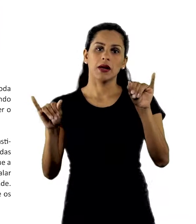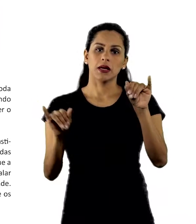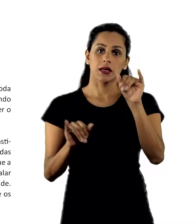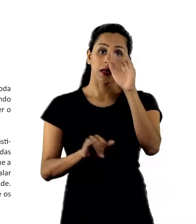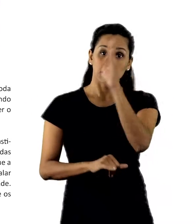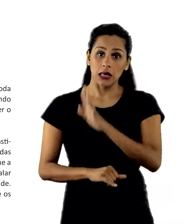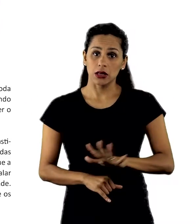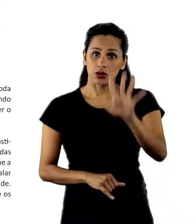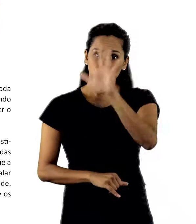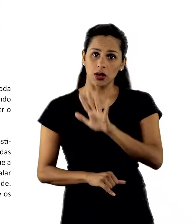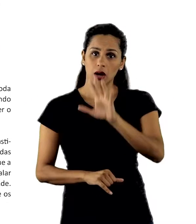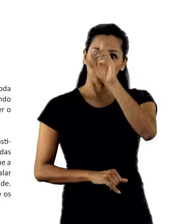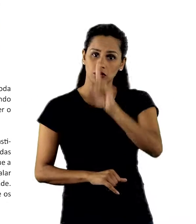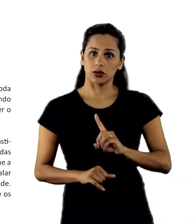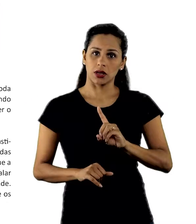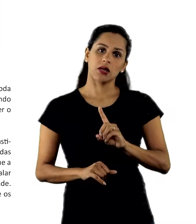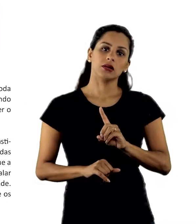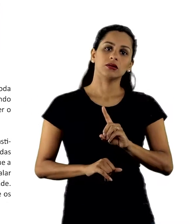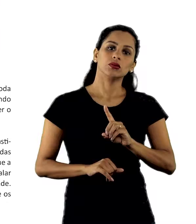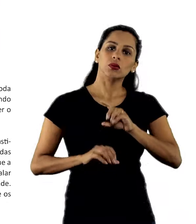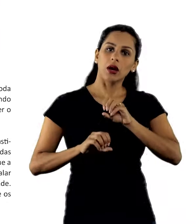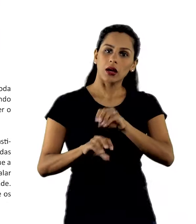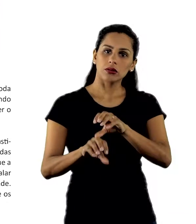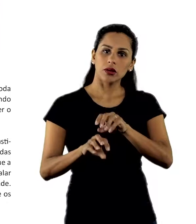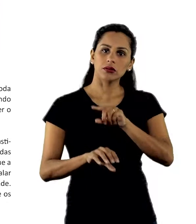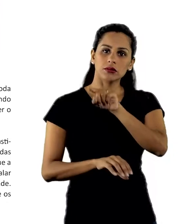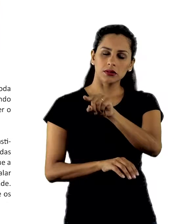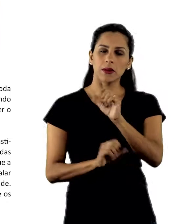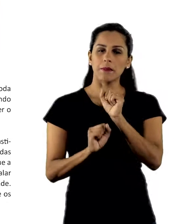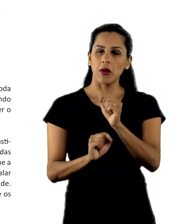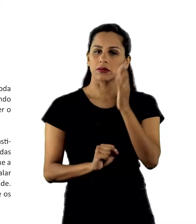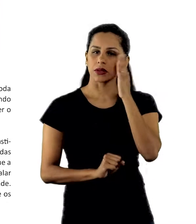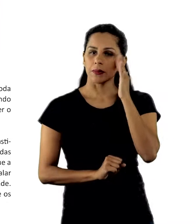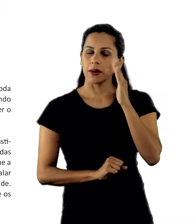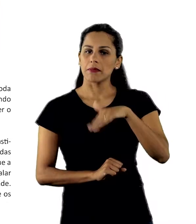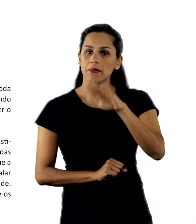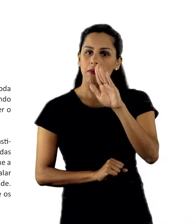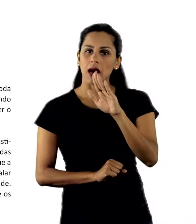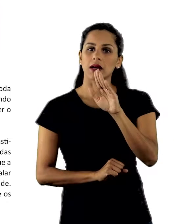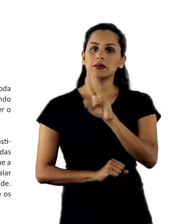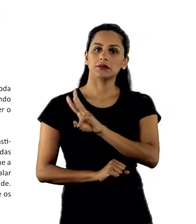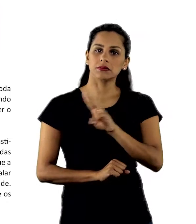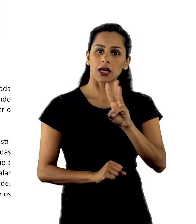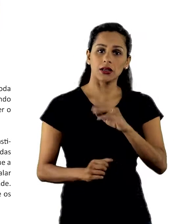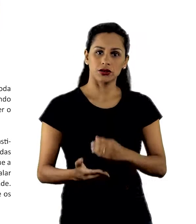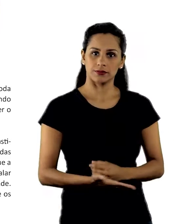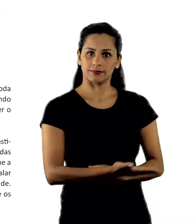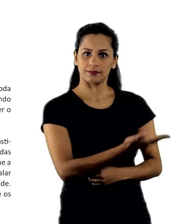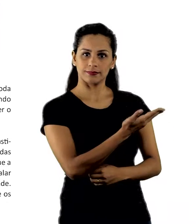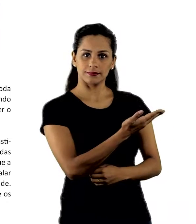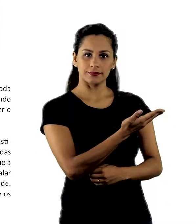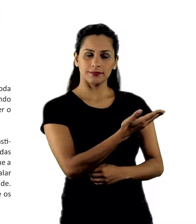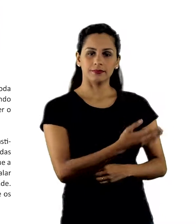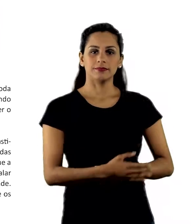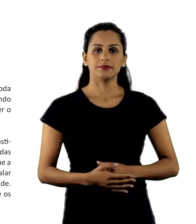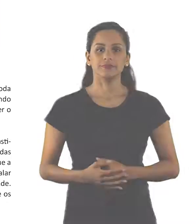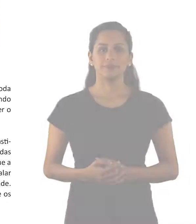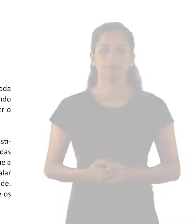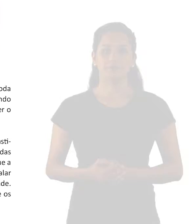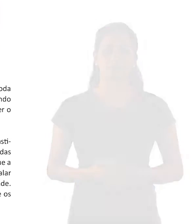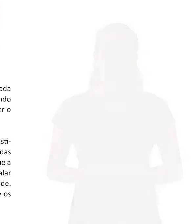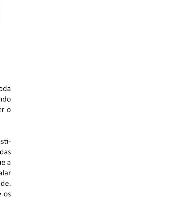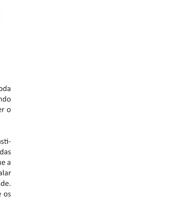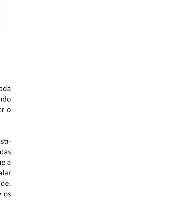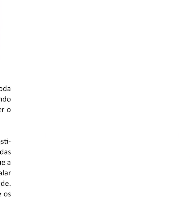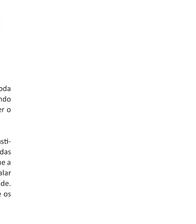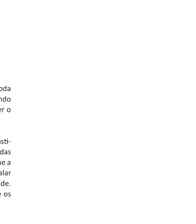à Educação. Você pode saber mais sobre as recomendações acessando o Manual da SAM 2017, nas páginas 13 e 14,